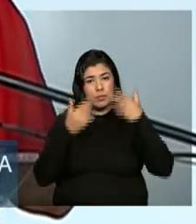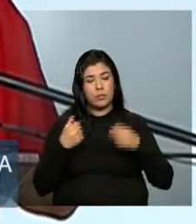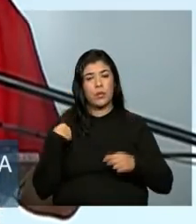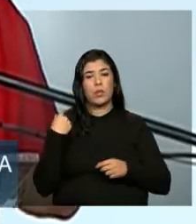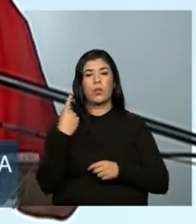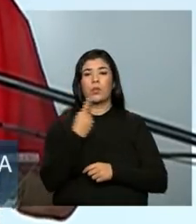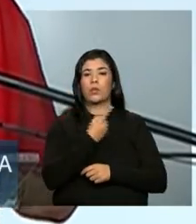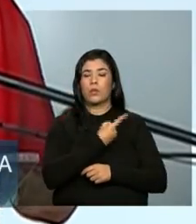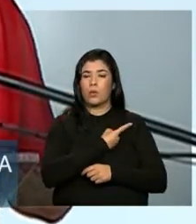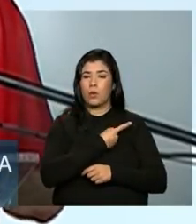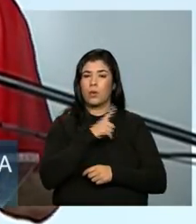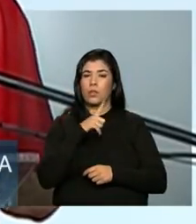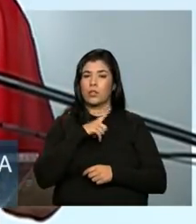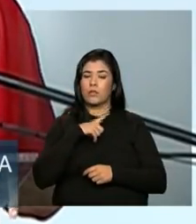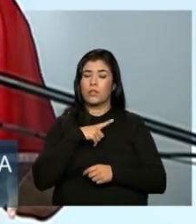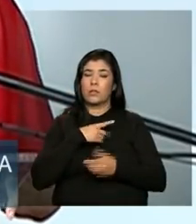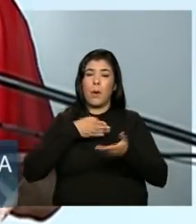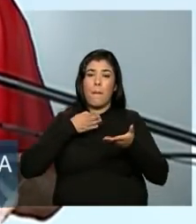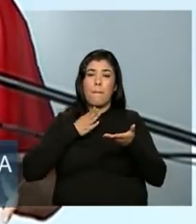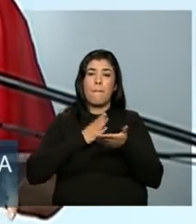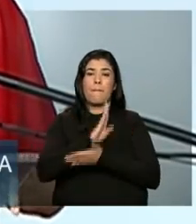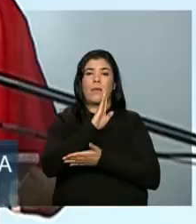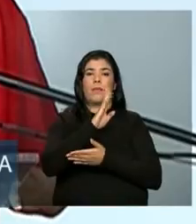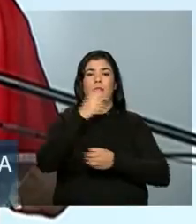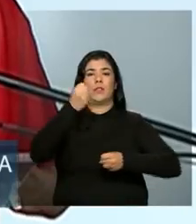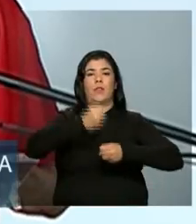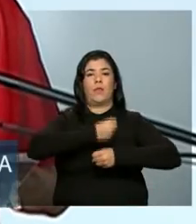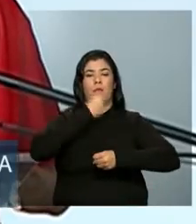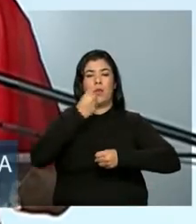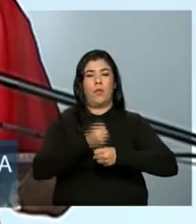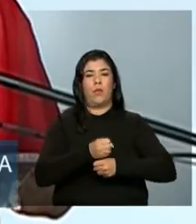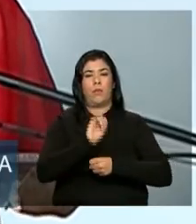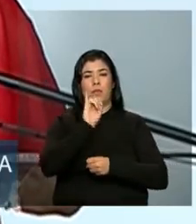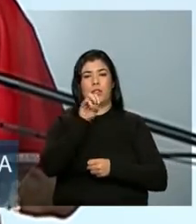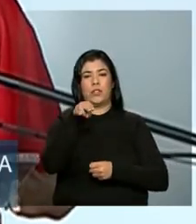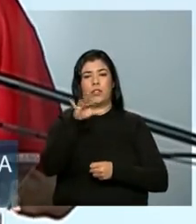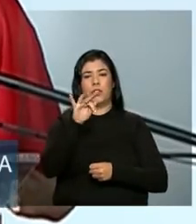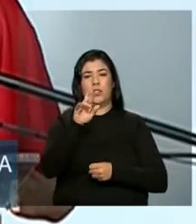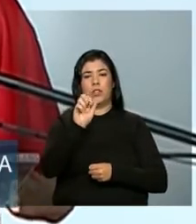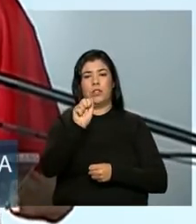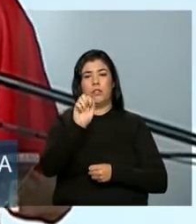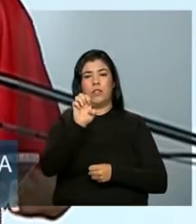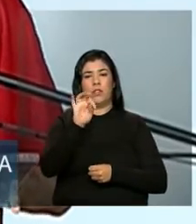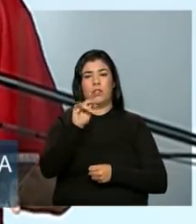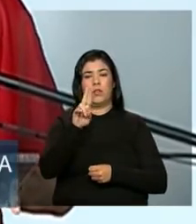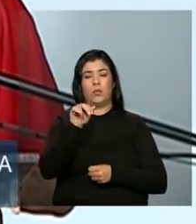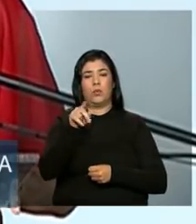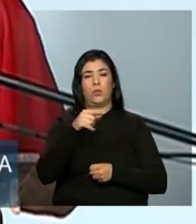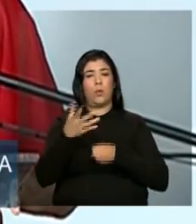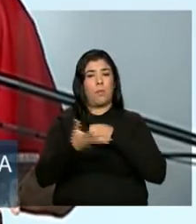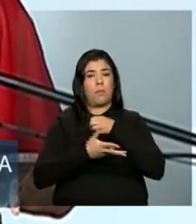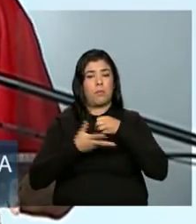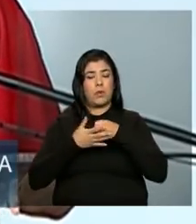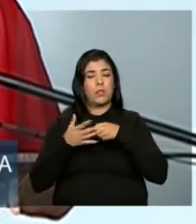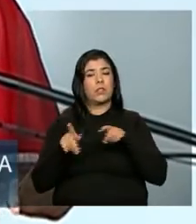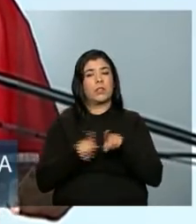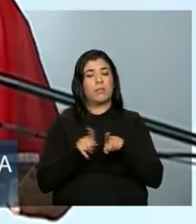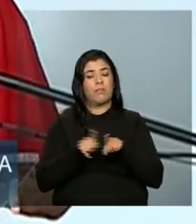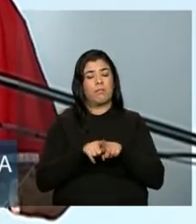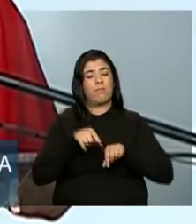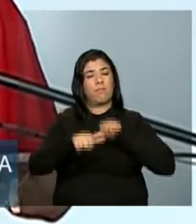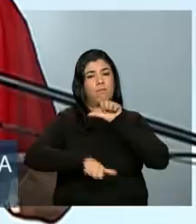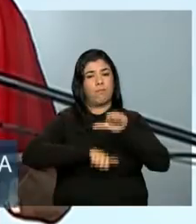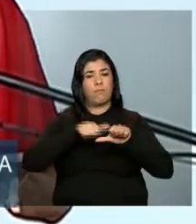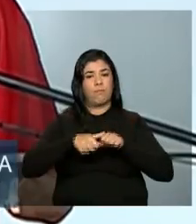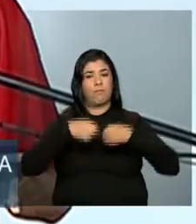nós aprovamos essa obra de infraestrutura que é fundamental e que nós temos certeza irá